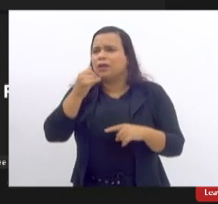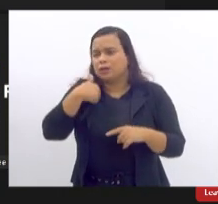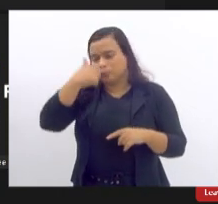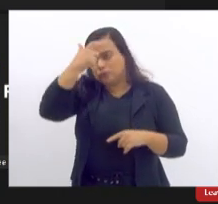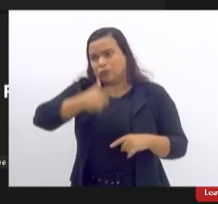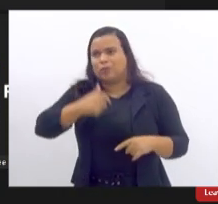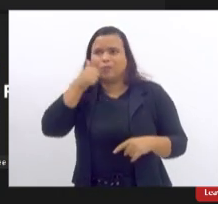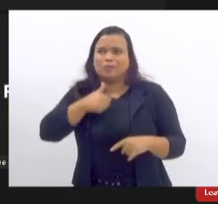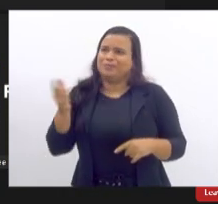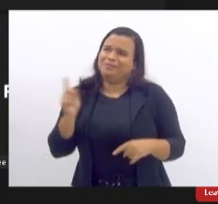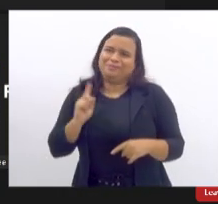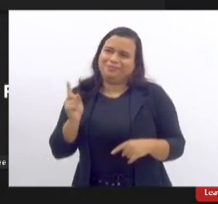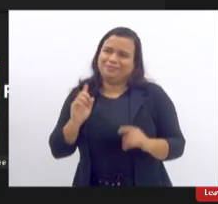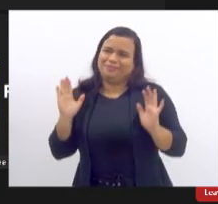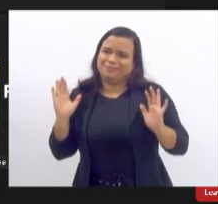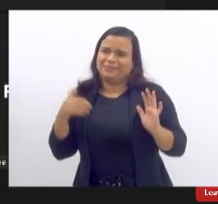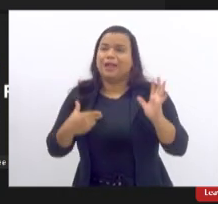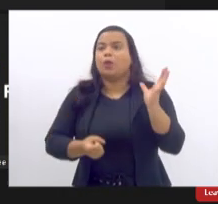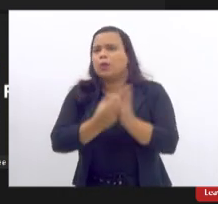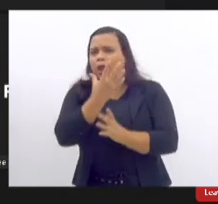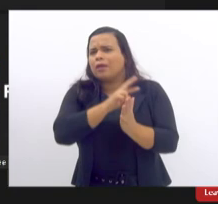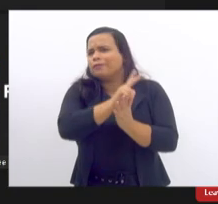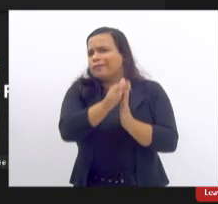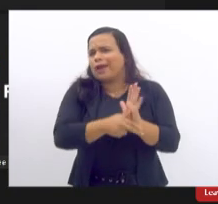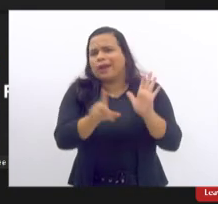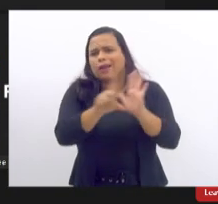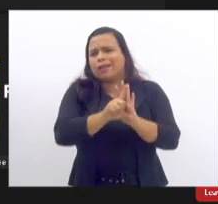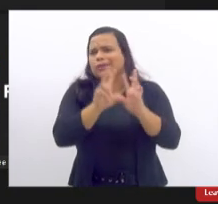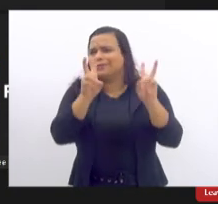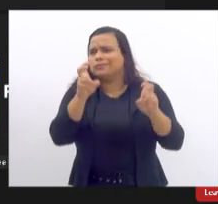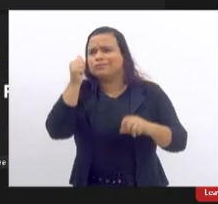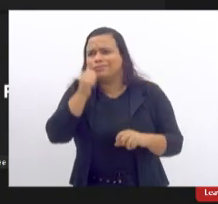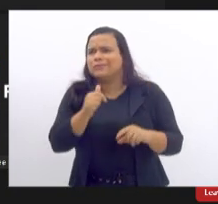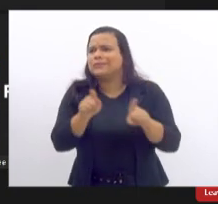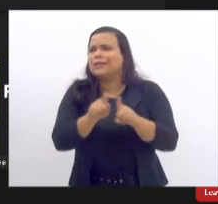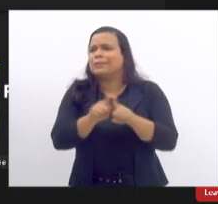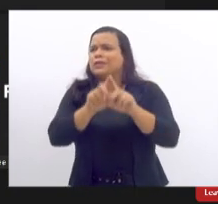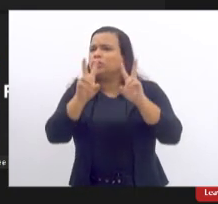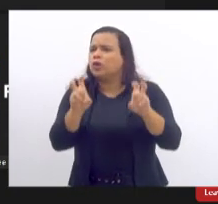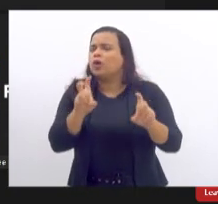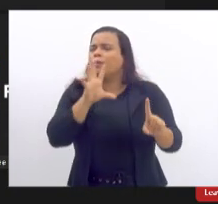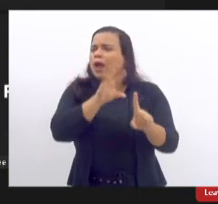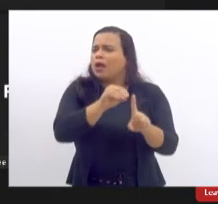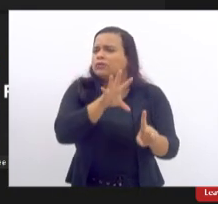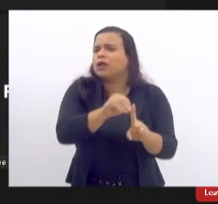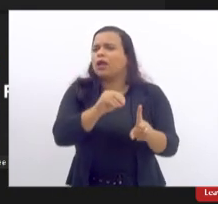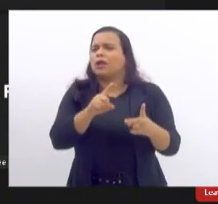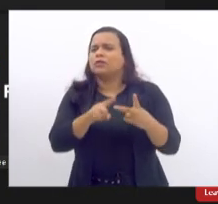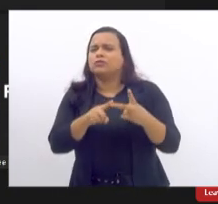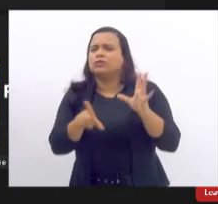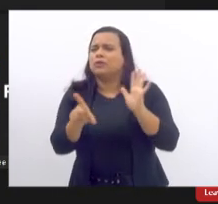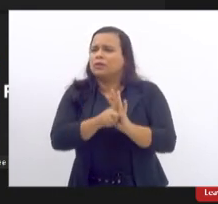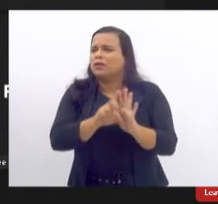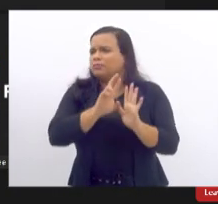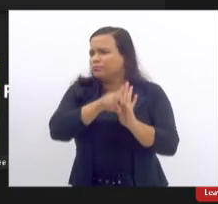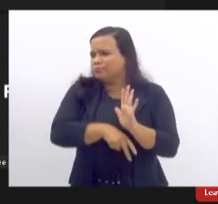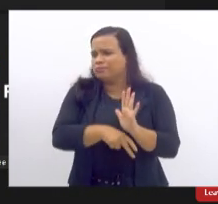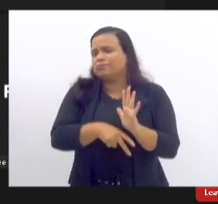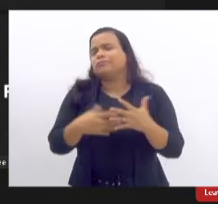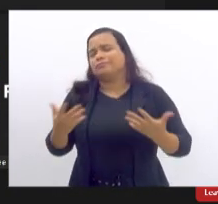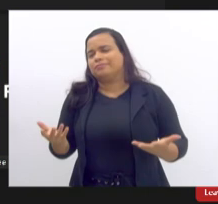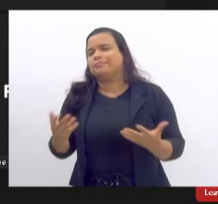fiz um monte de leis sobre as mulheres assédio sexual patronal lei de creche um monte